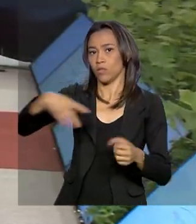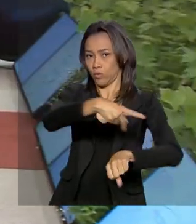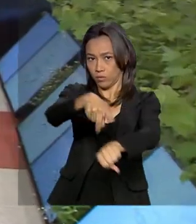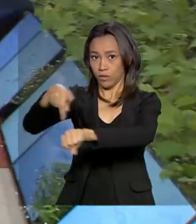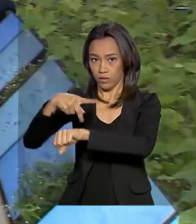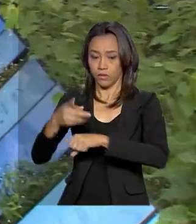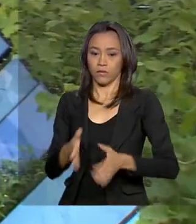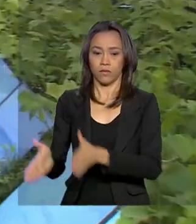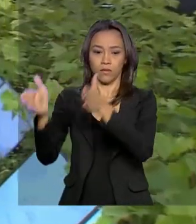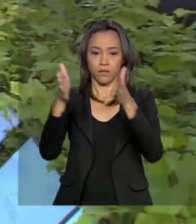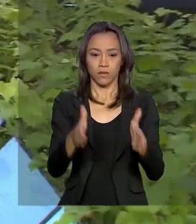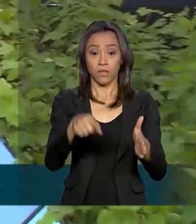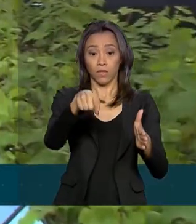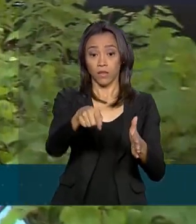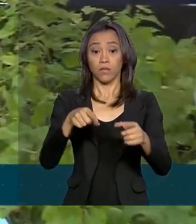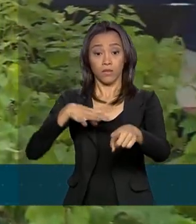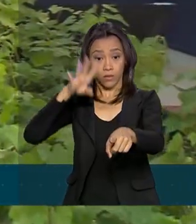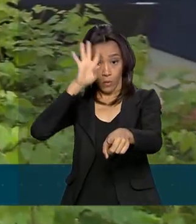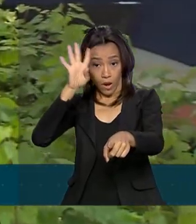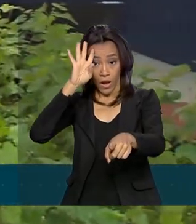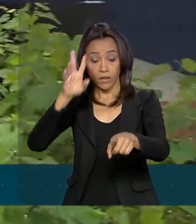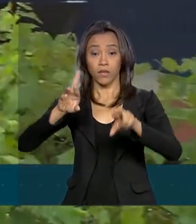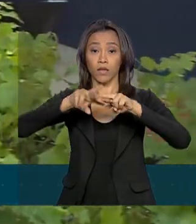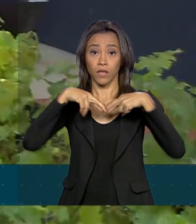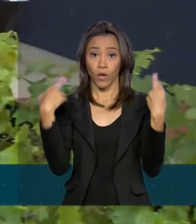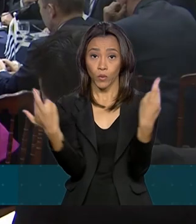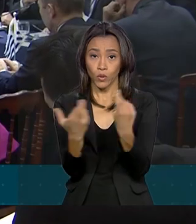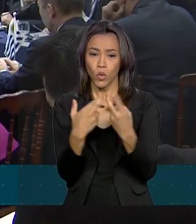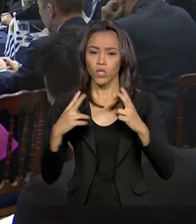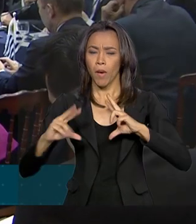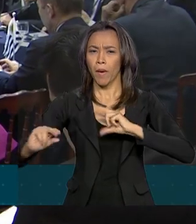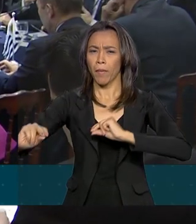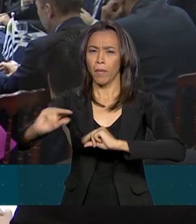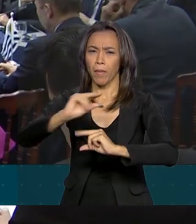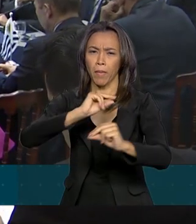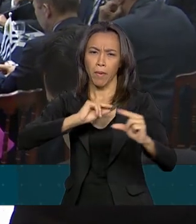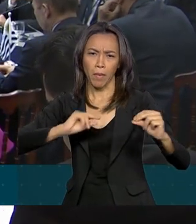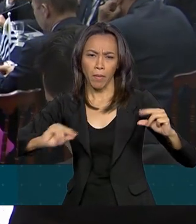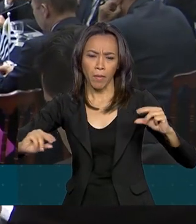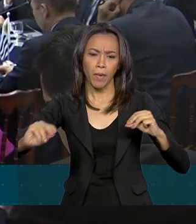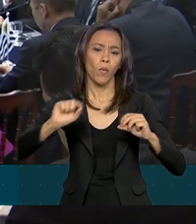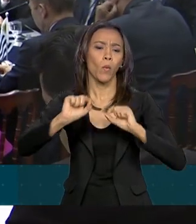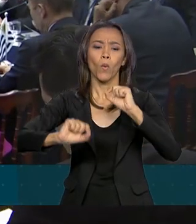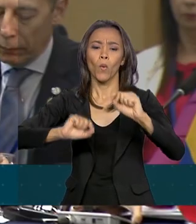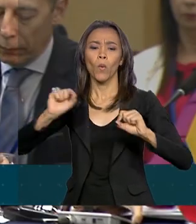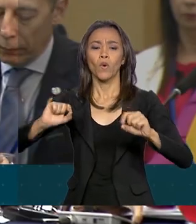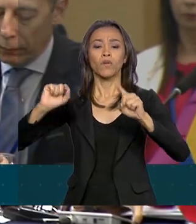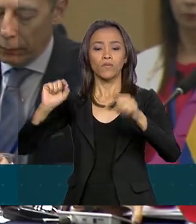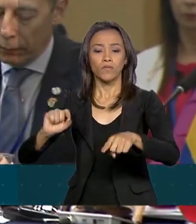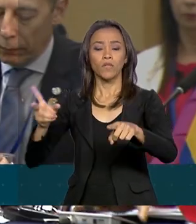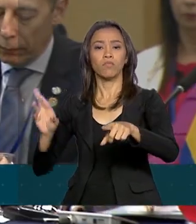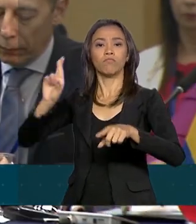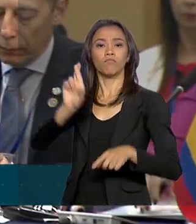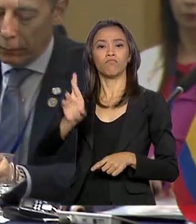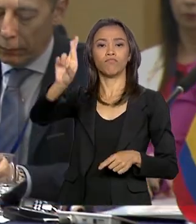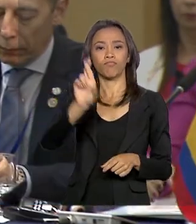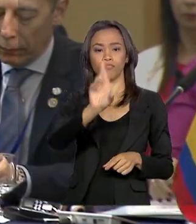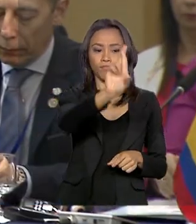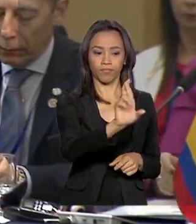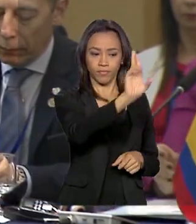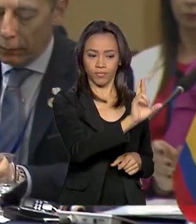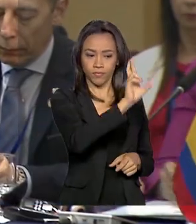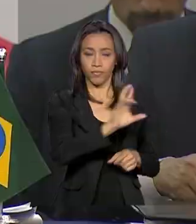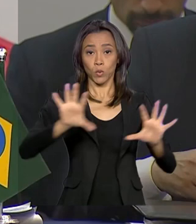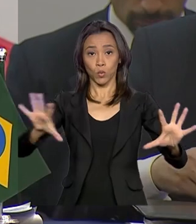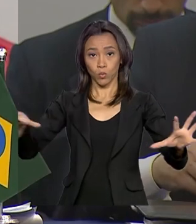Nesta quarta-feira, as reuniões do Conselho do Mercado Comum foram realizadas entre os chanceleres dos países membros e associados